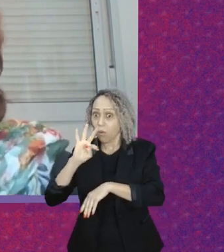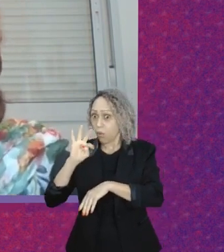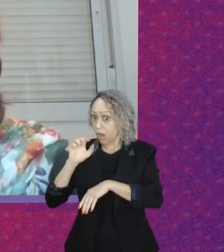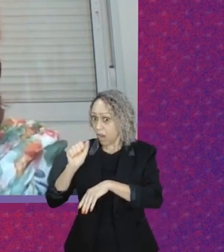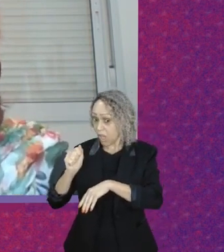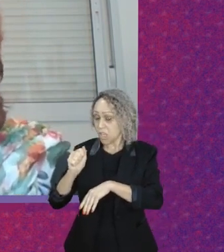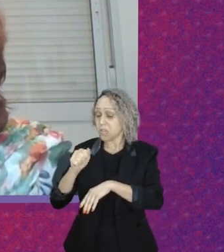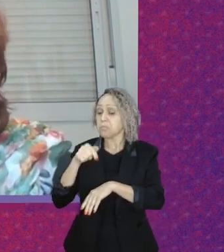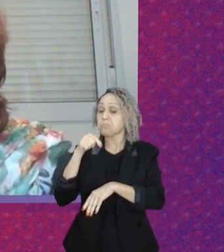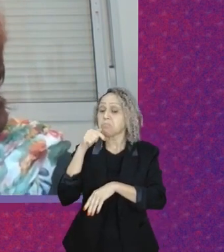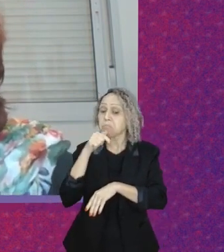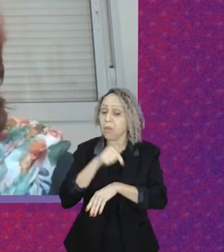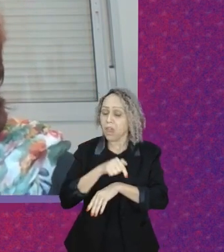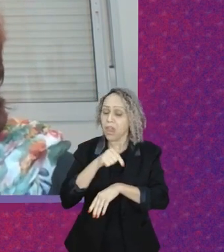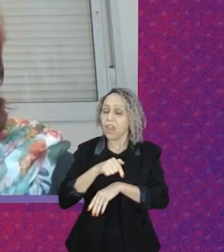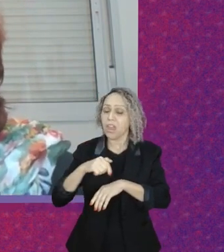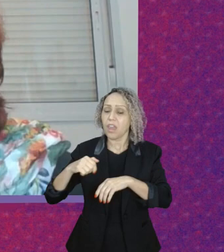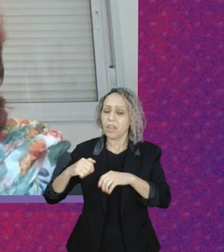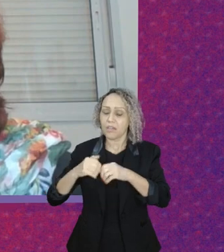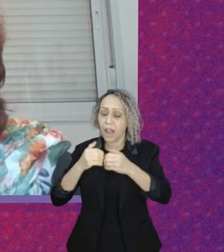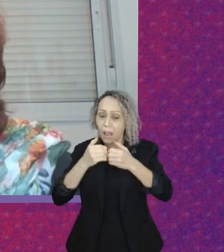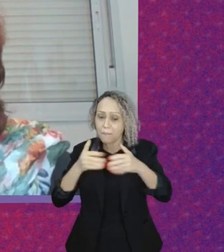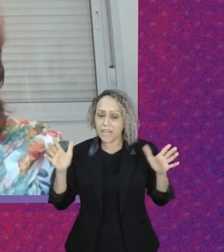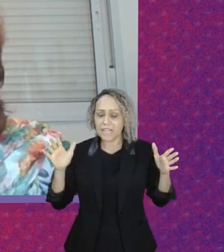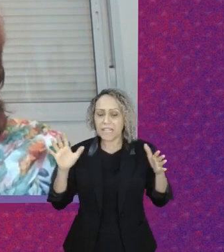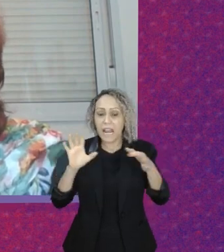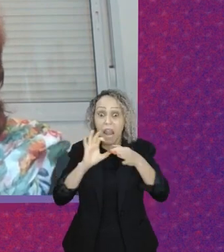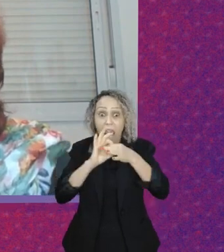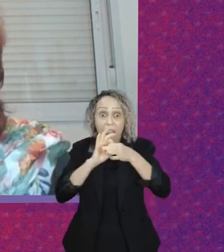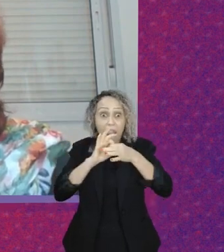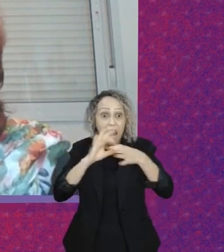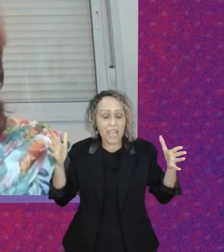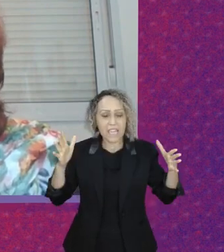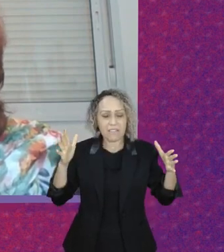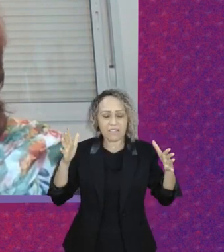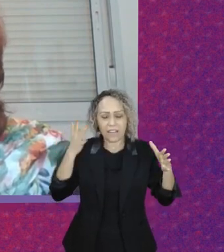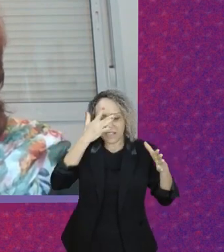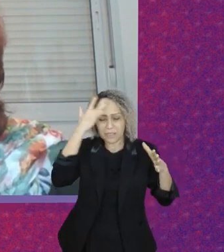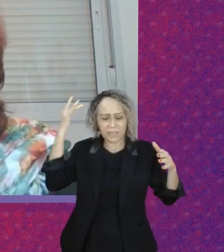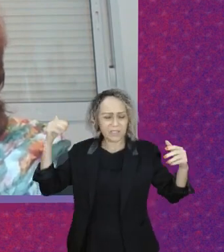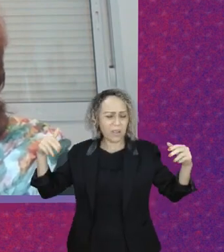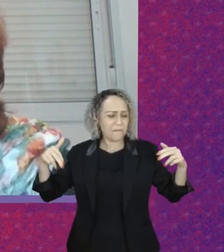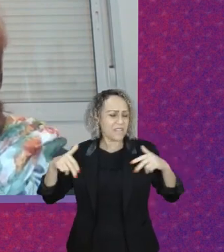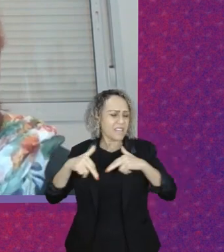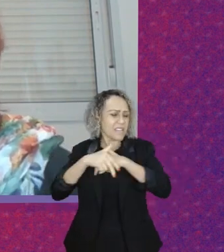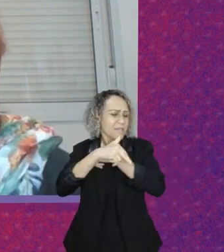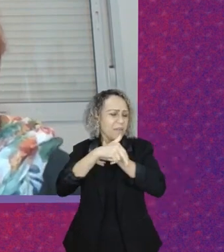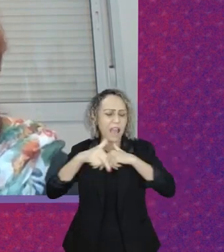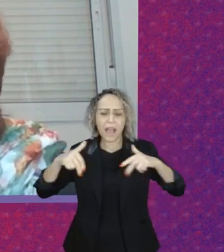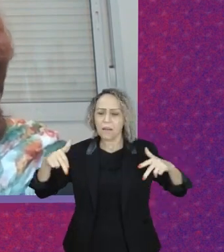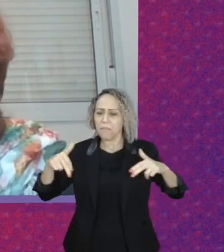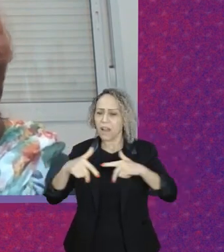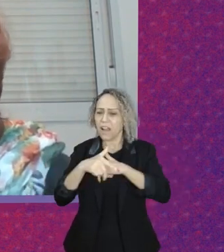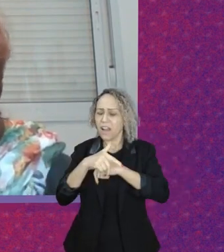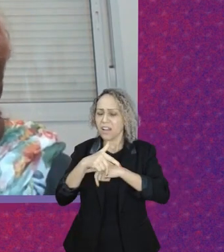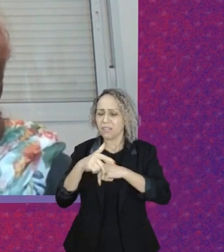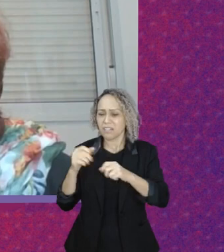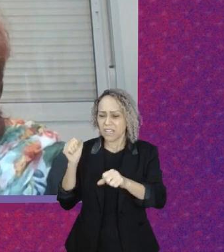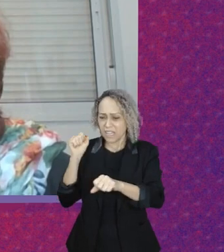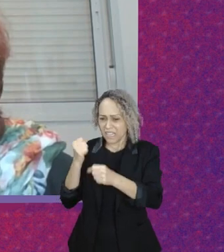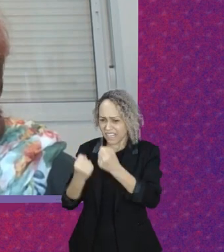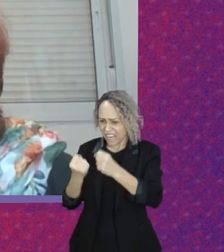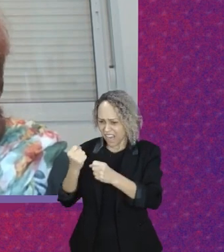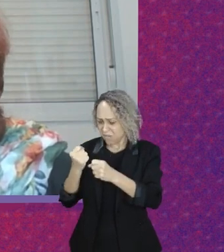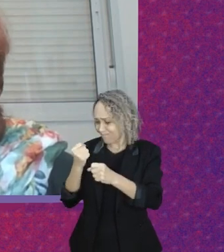do paulistano para a gente ver a importância dessas